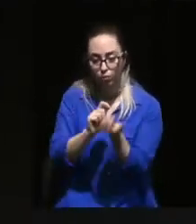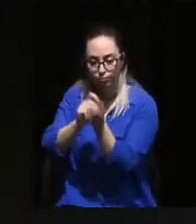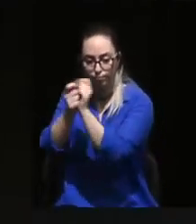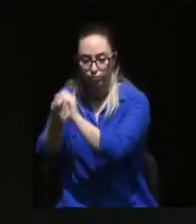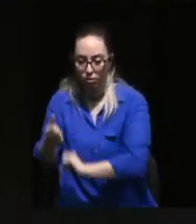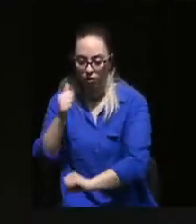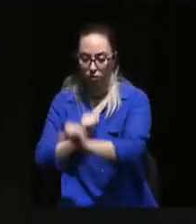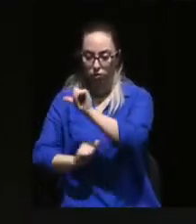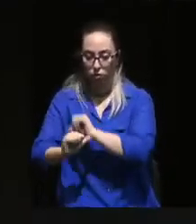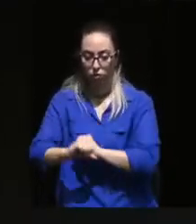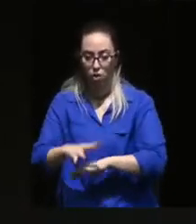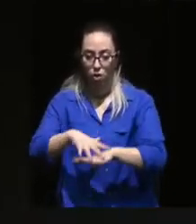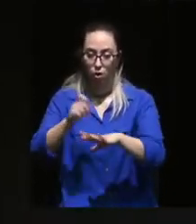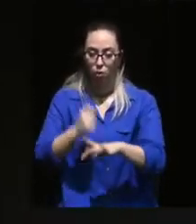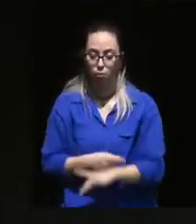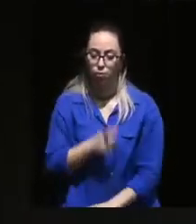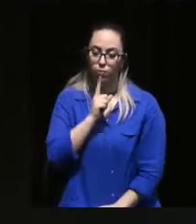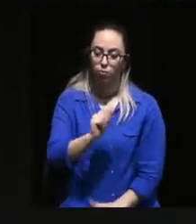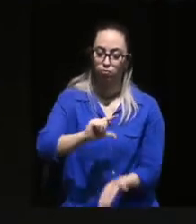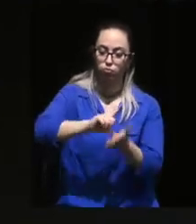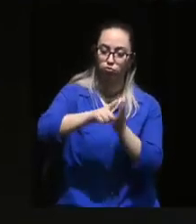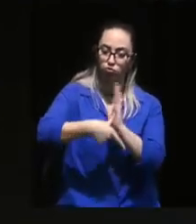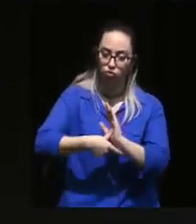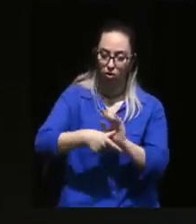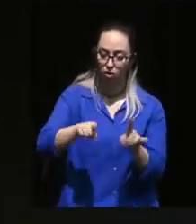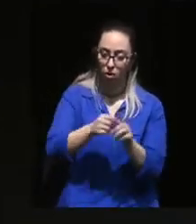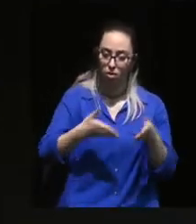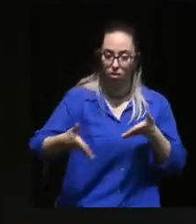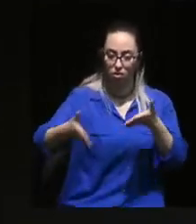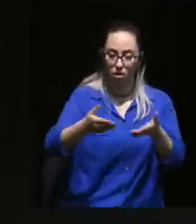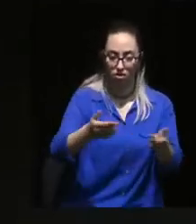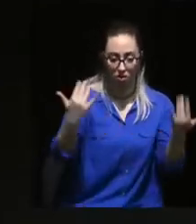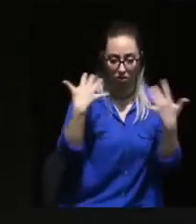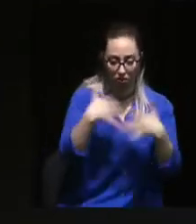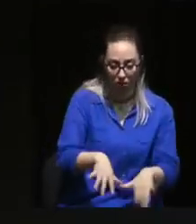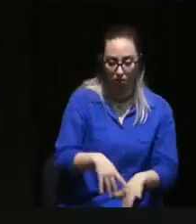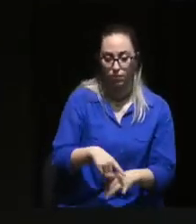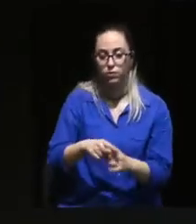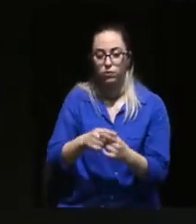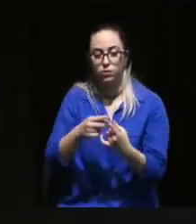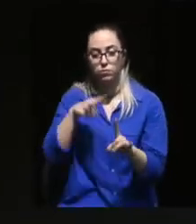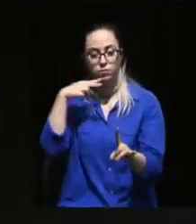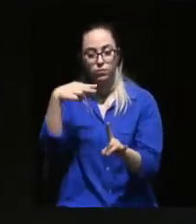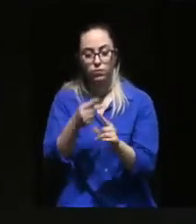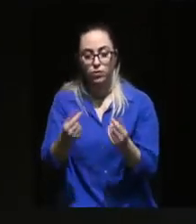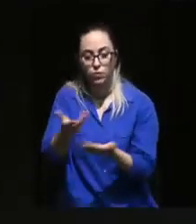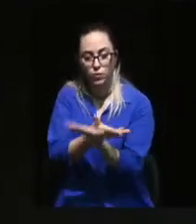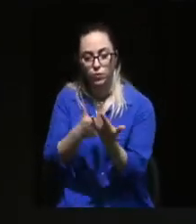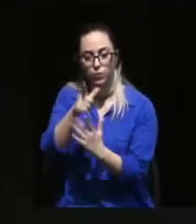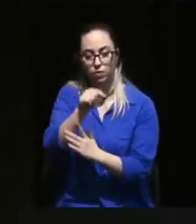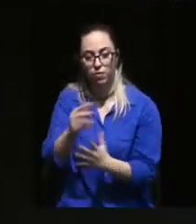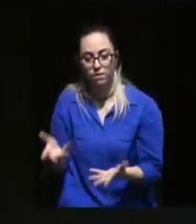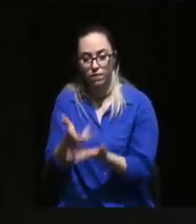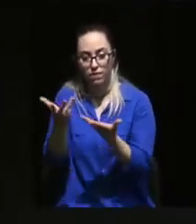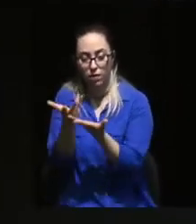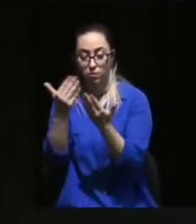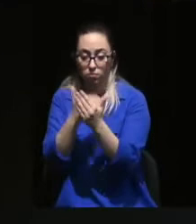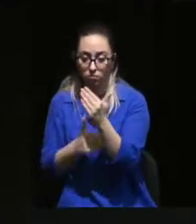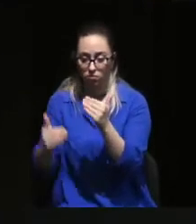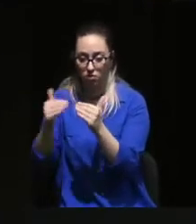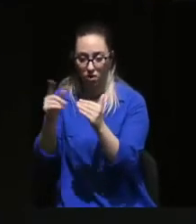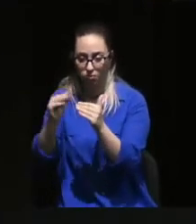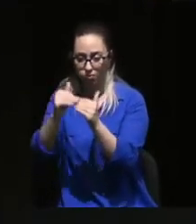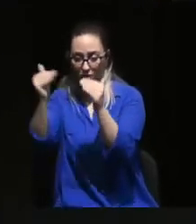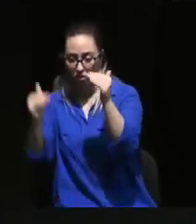tudo em nome de um projeto de austeridade que se veio a revelar, estratégia errada do ponto de vista económico e promotora das desigualdades e das injustiças.